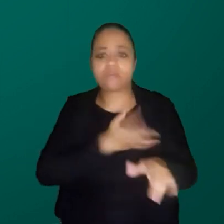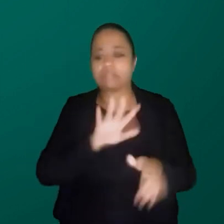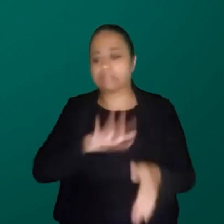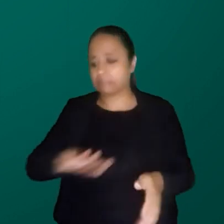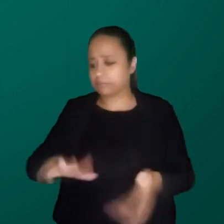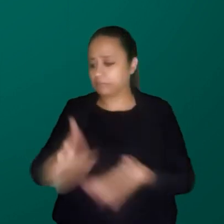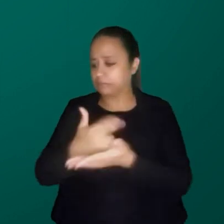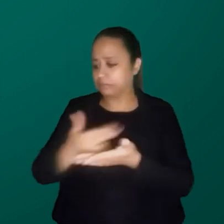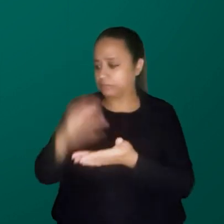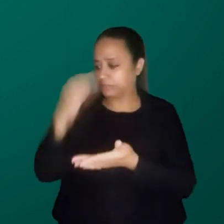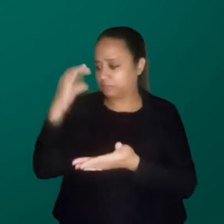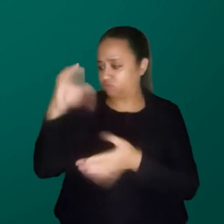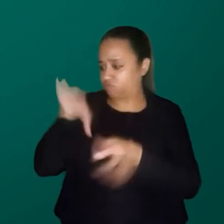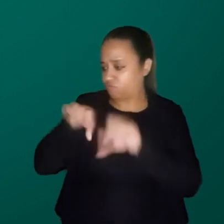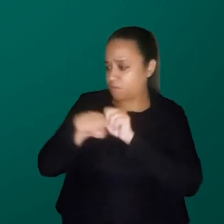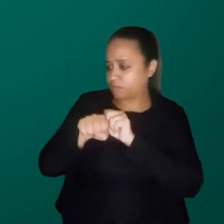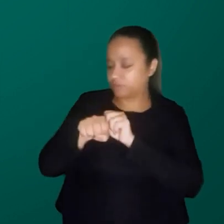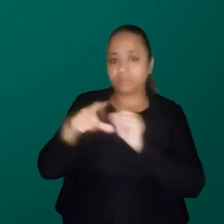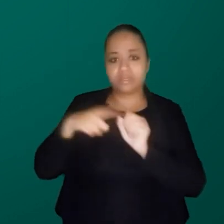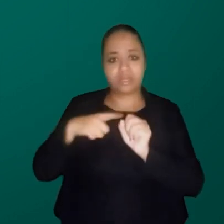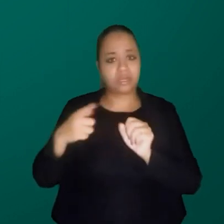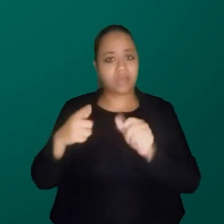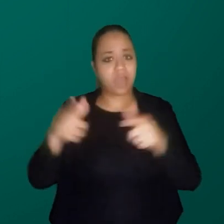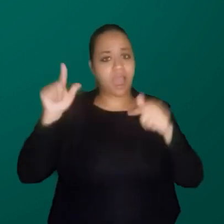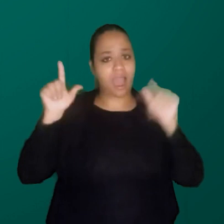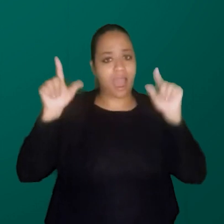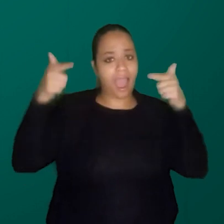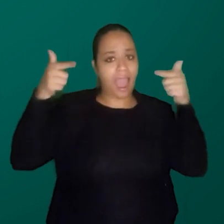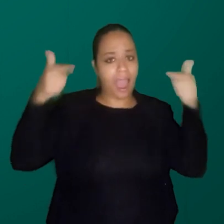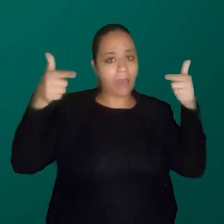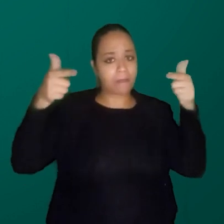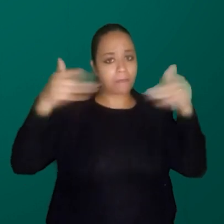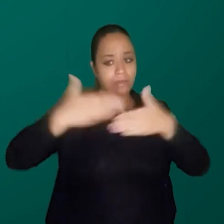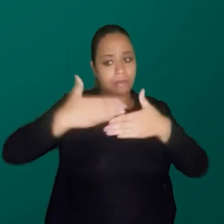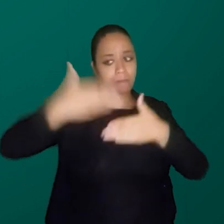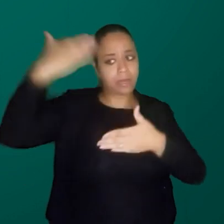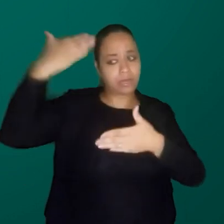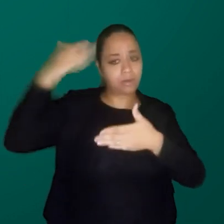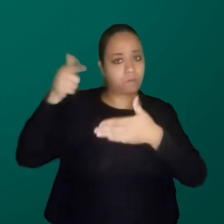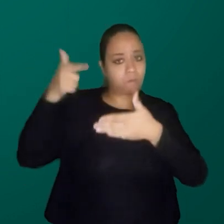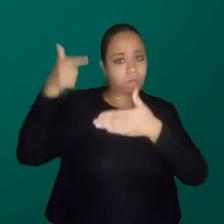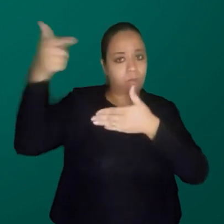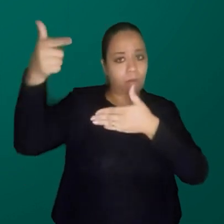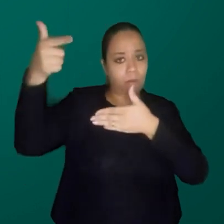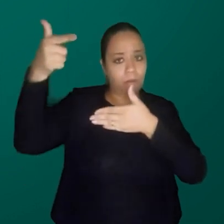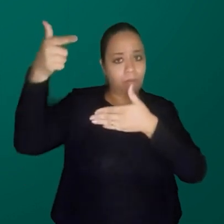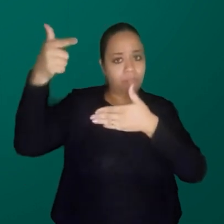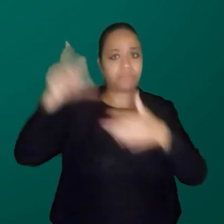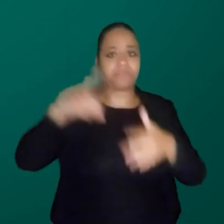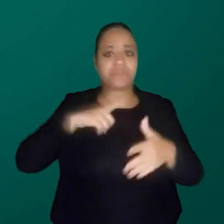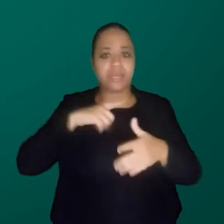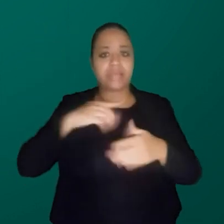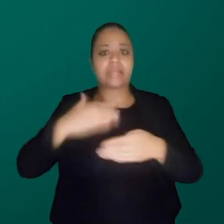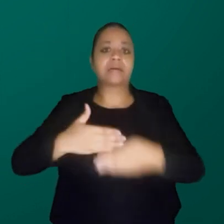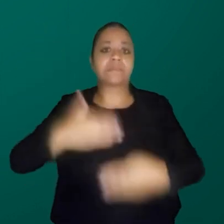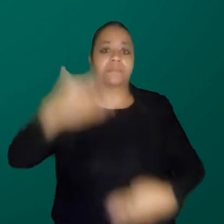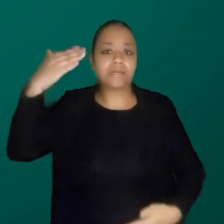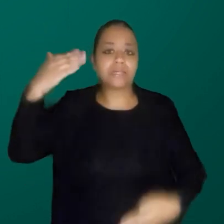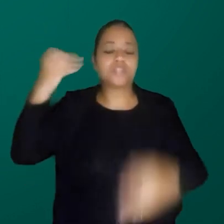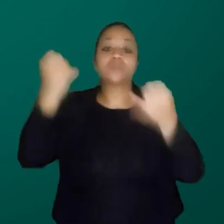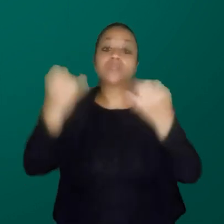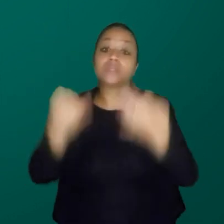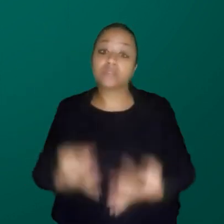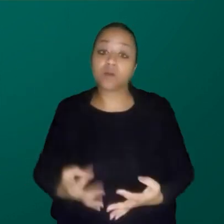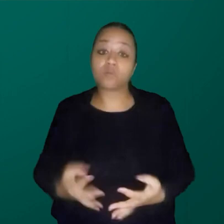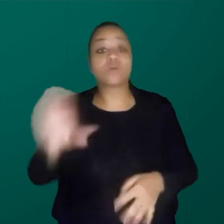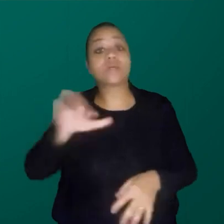perceberam, tem uma arminha na parede. E essa arminha apareceu em vários desenhos, tá, explicação, são crianças